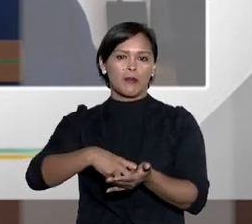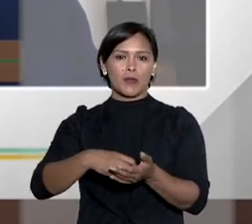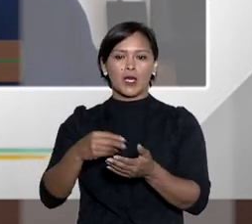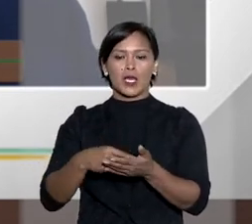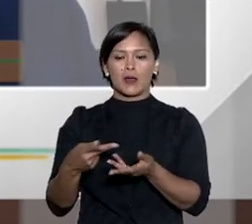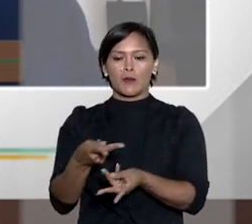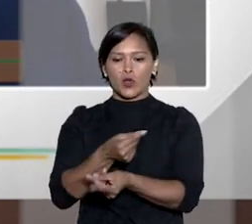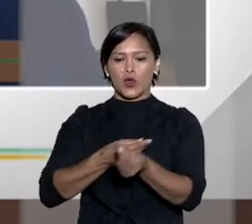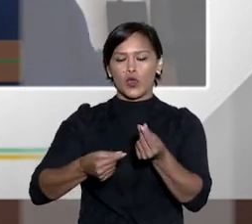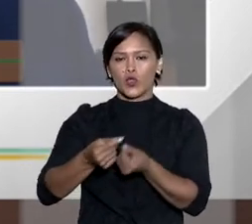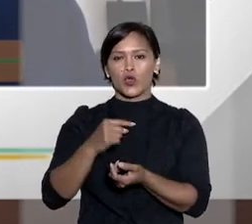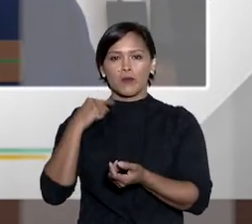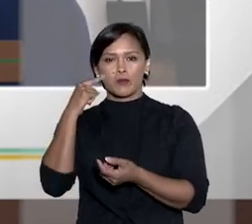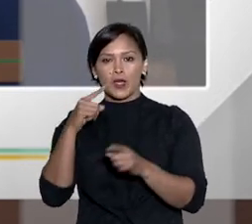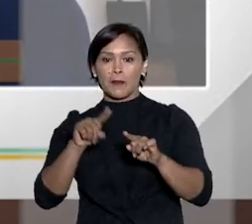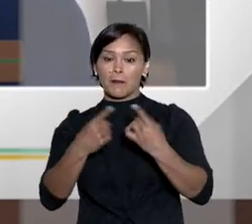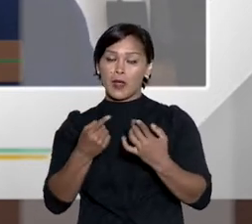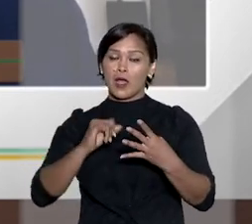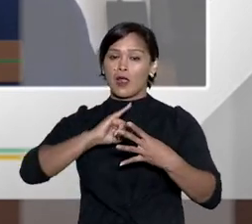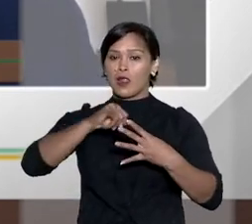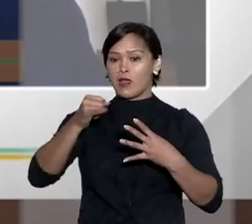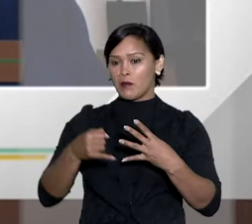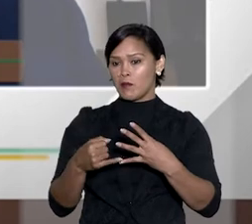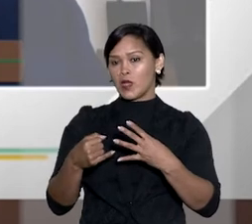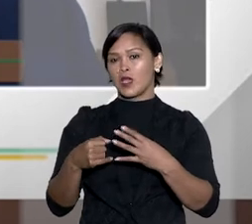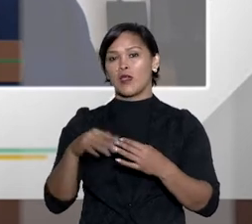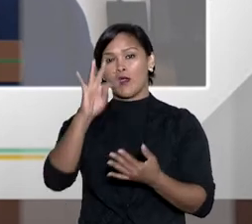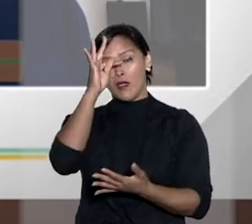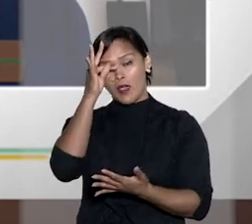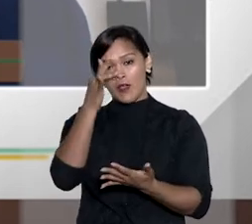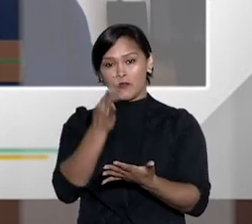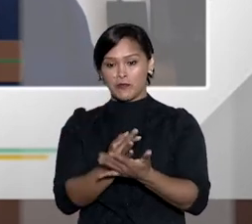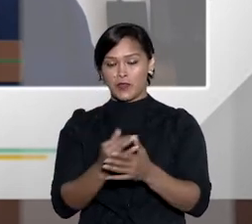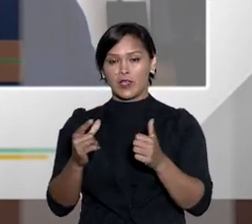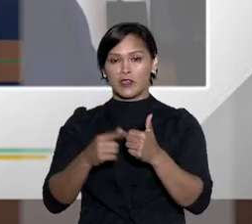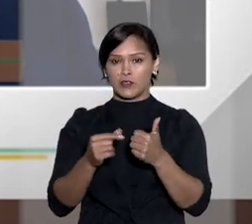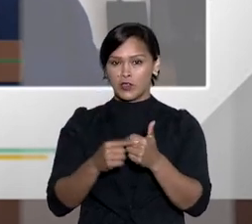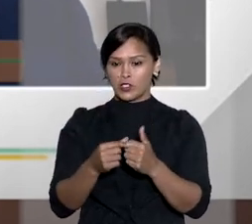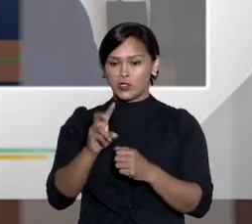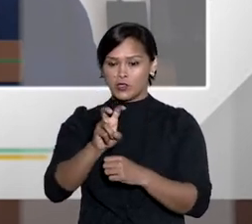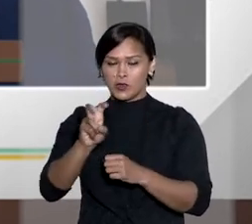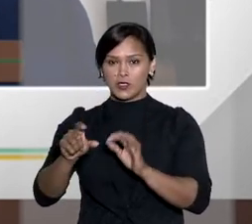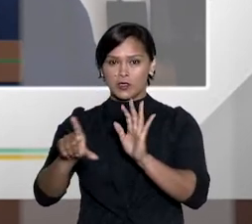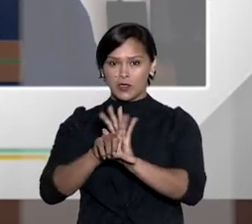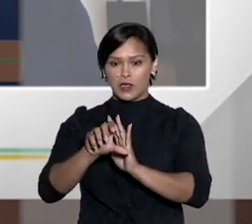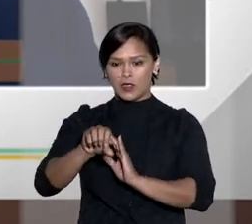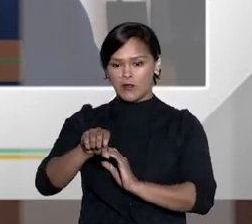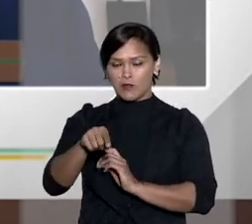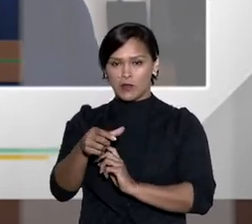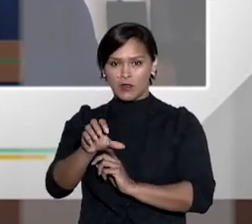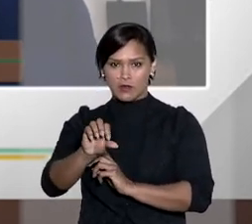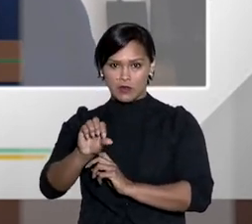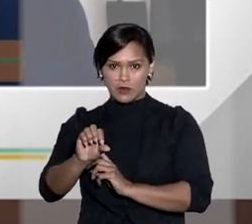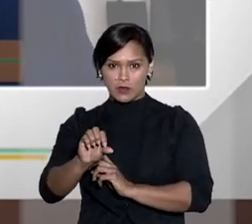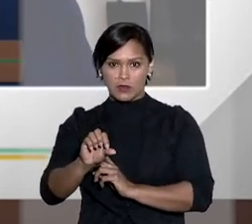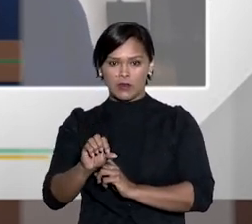hipótese de litigância de má-fé, que está lá no artigo 55 da lei 9.099. Já para